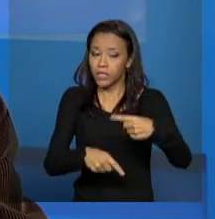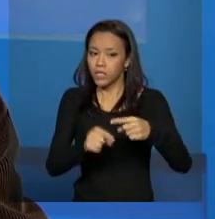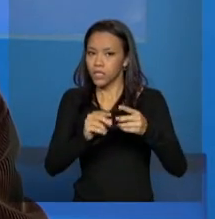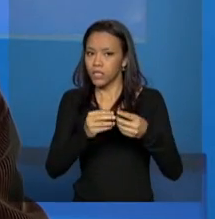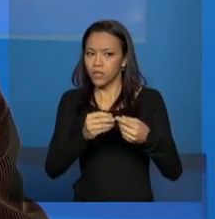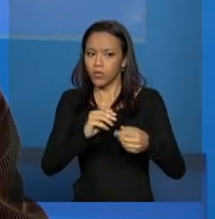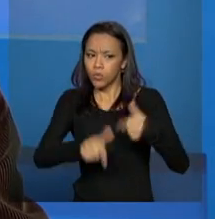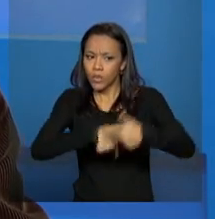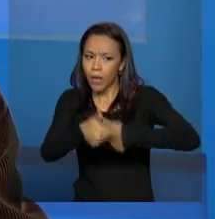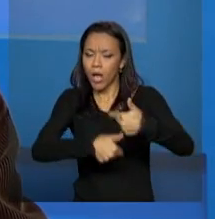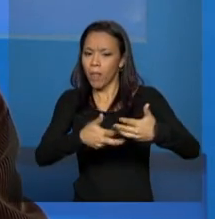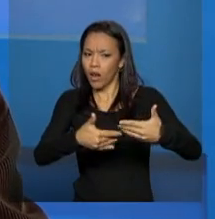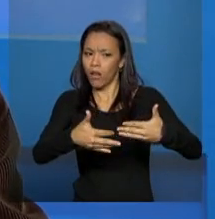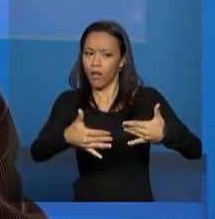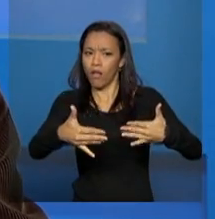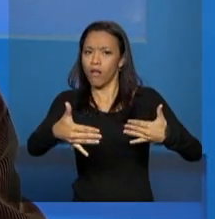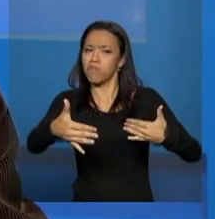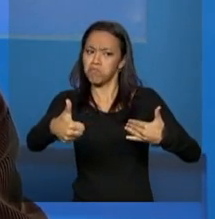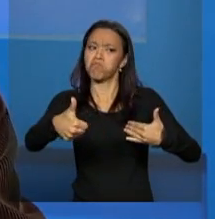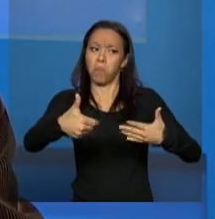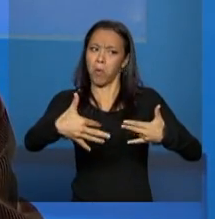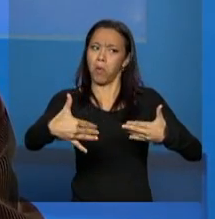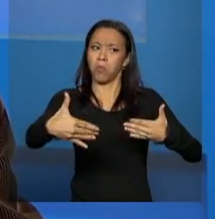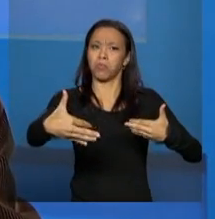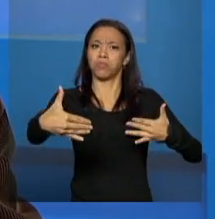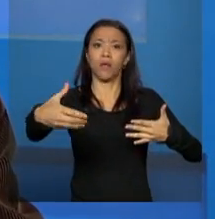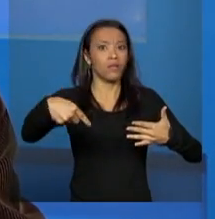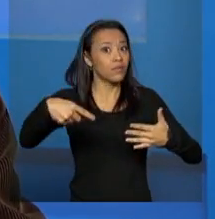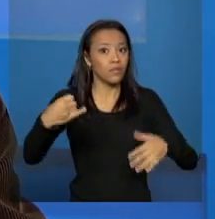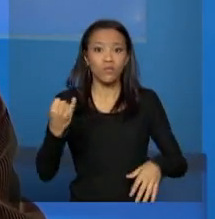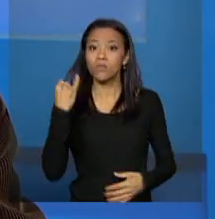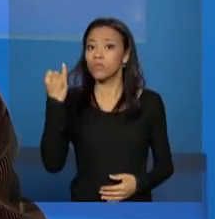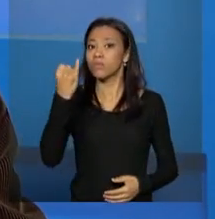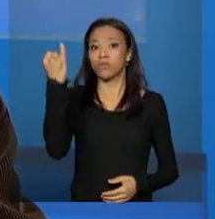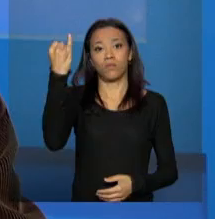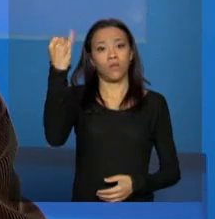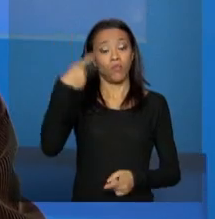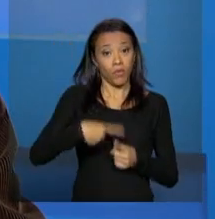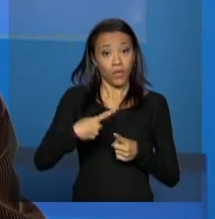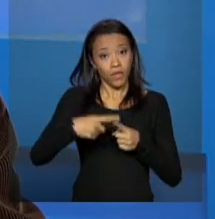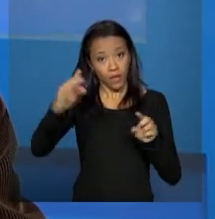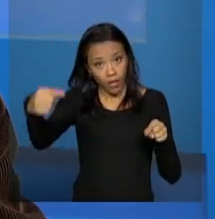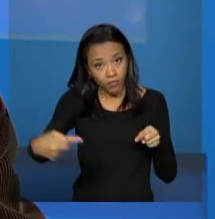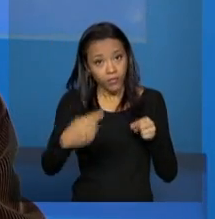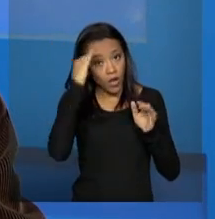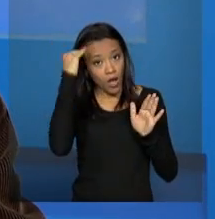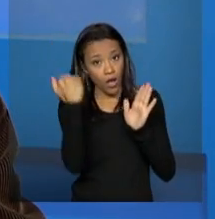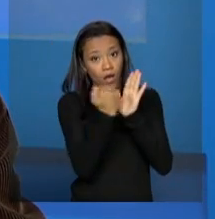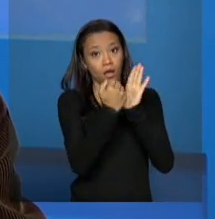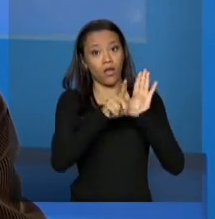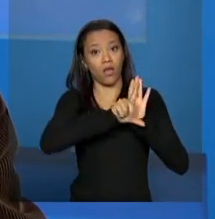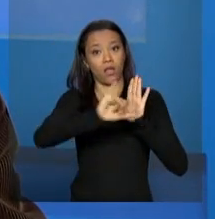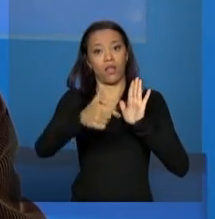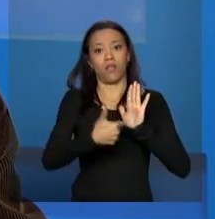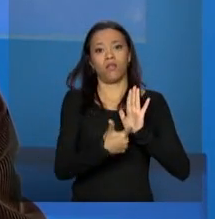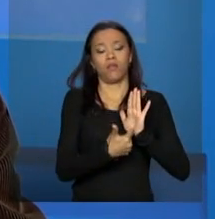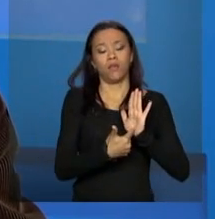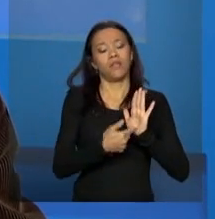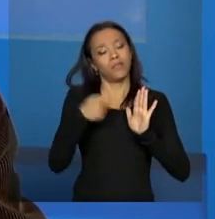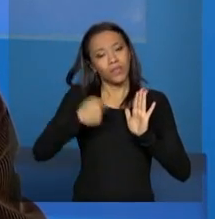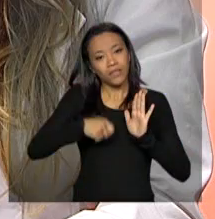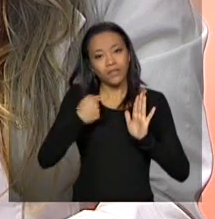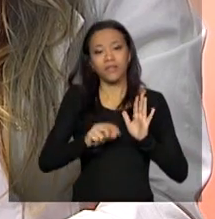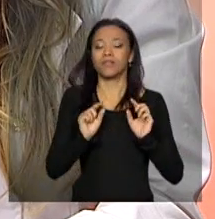realização, tem um papel fundamental. Primeiro, porque ele está dentro do cumprimento legal, ele é algo que existe legalmente e que tem que